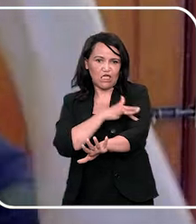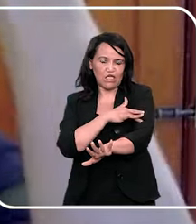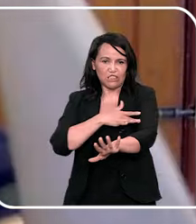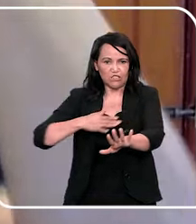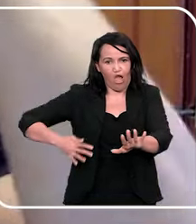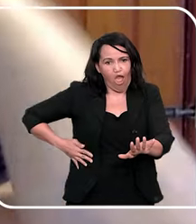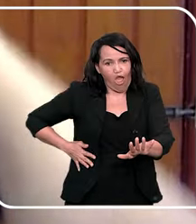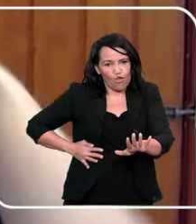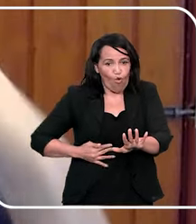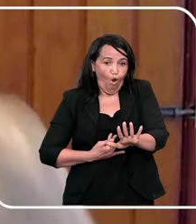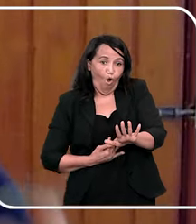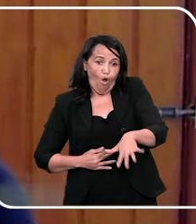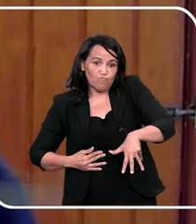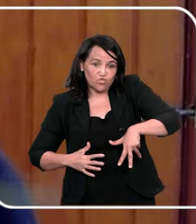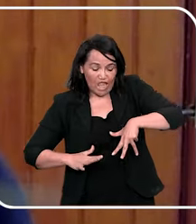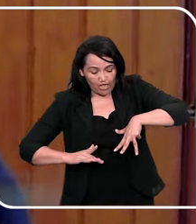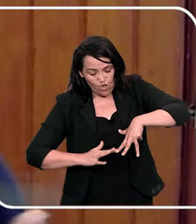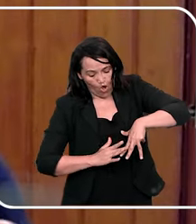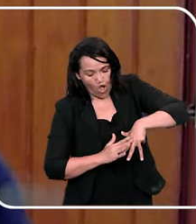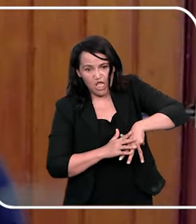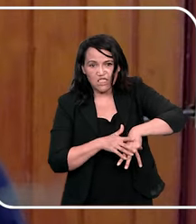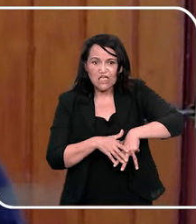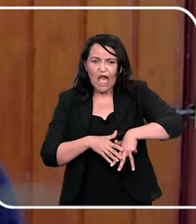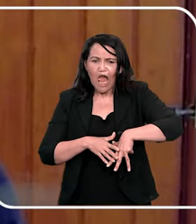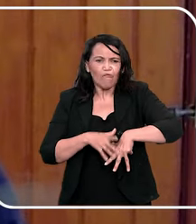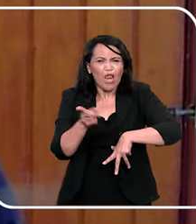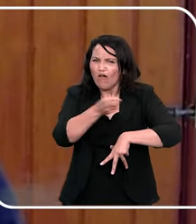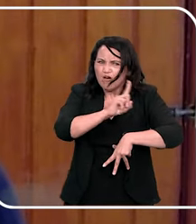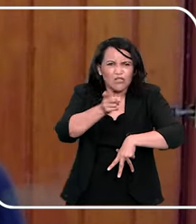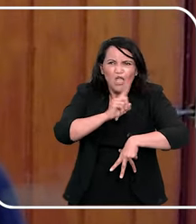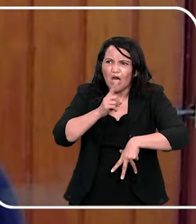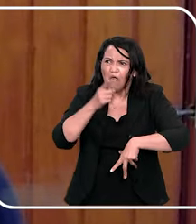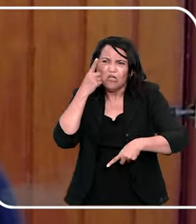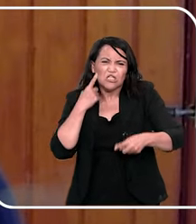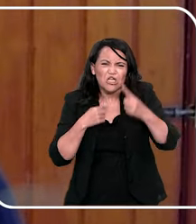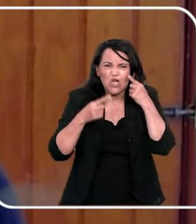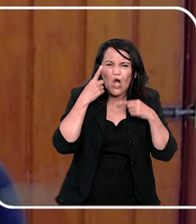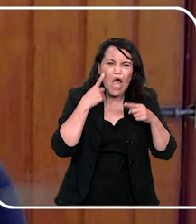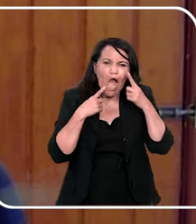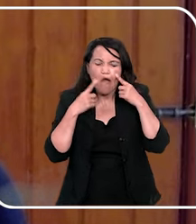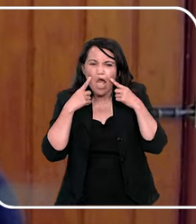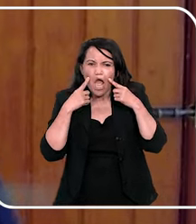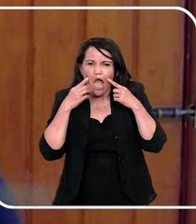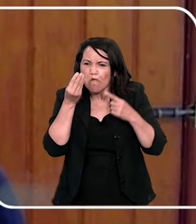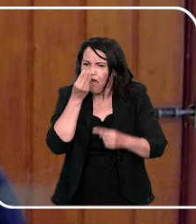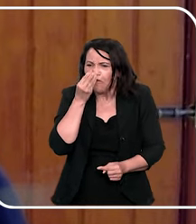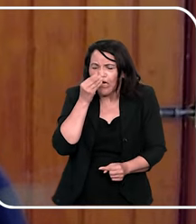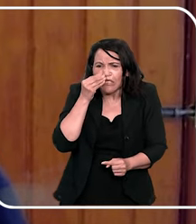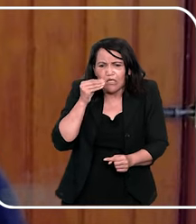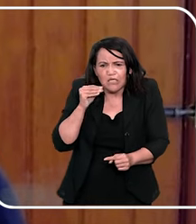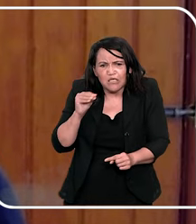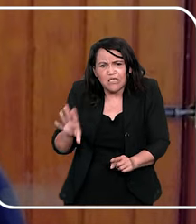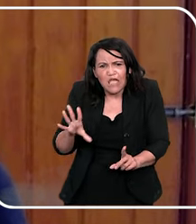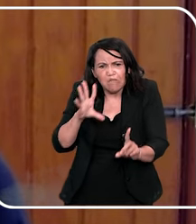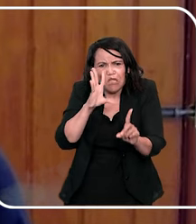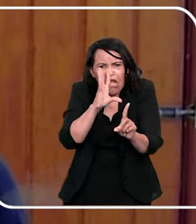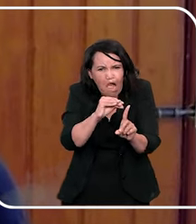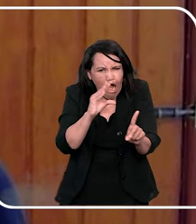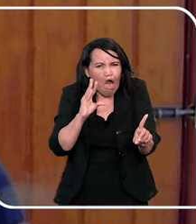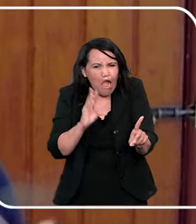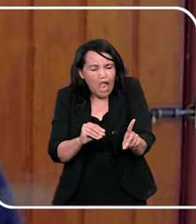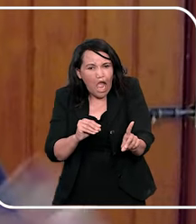por baixo do maior, enfim, abusando dela, e ela falava não, e chorava, e ela disse que quanto mais tragedizada ela estava,